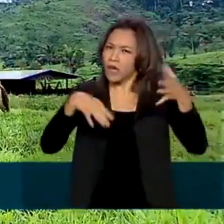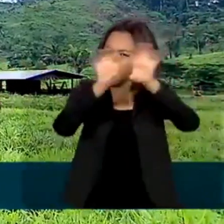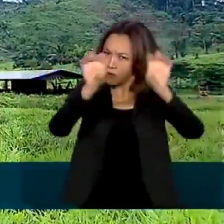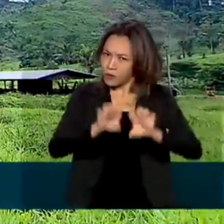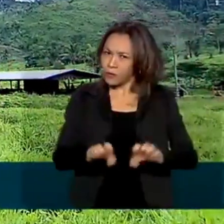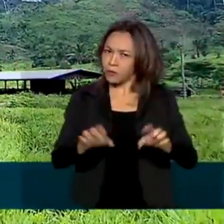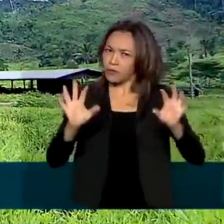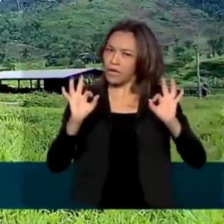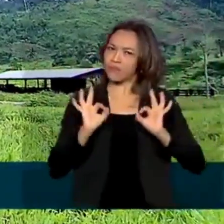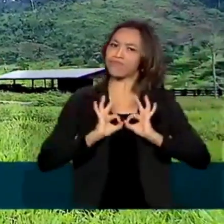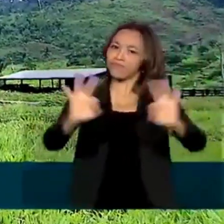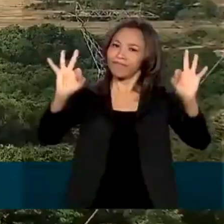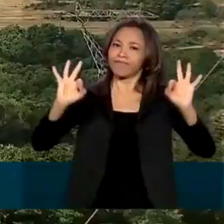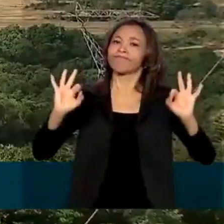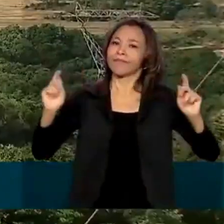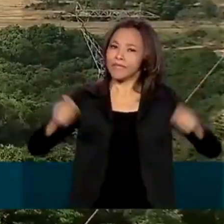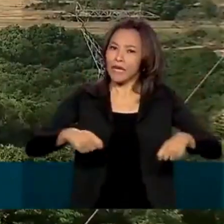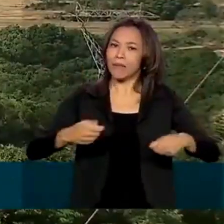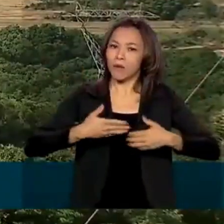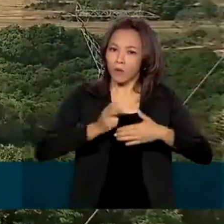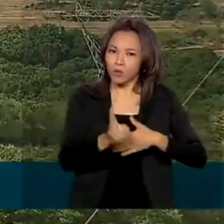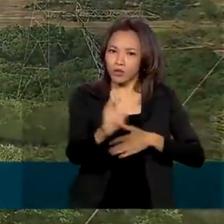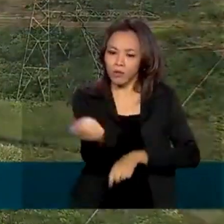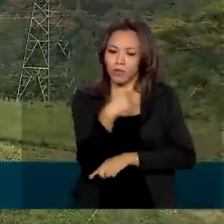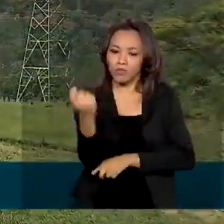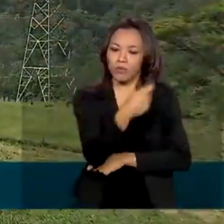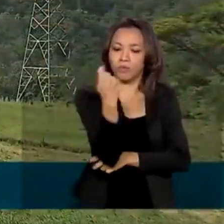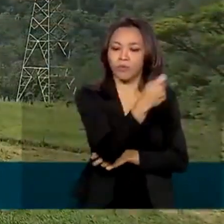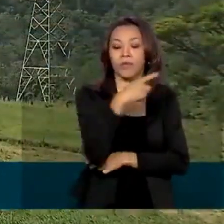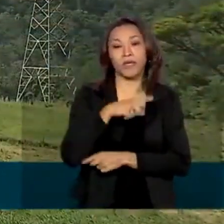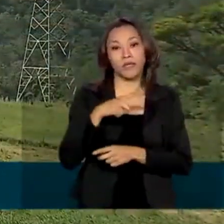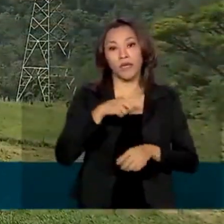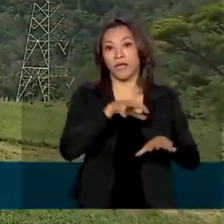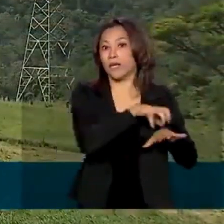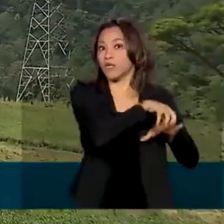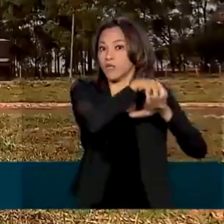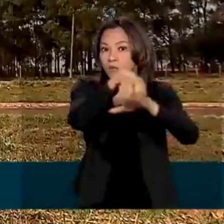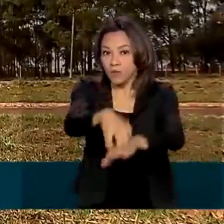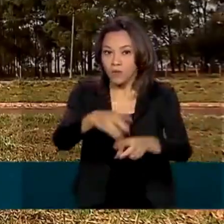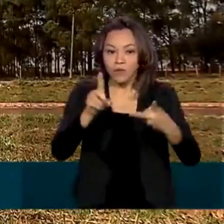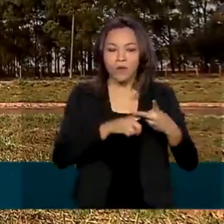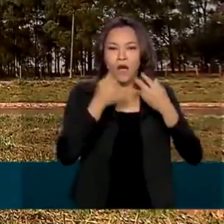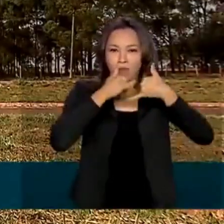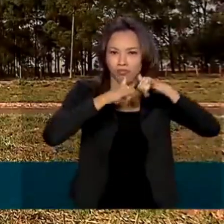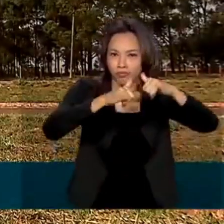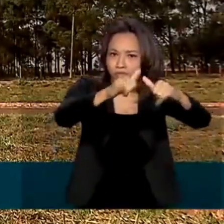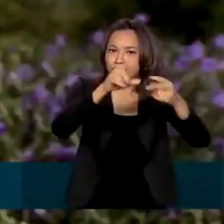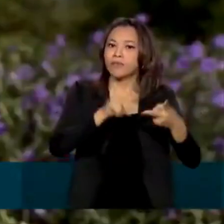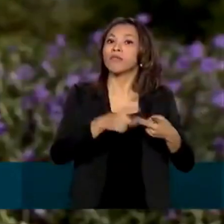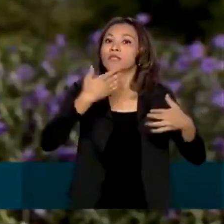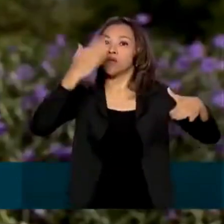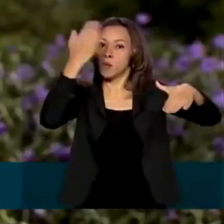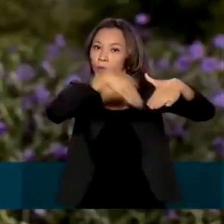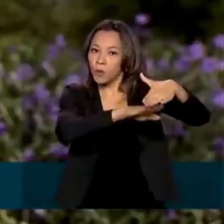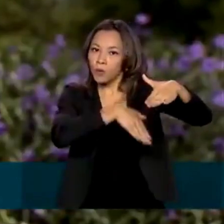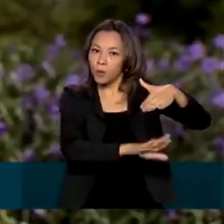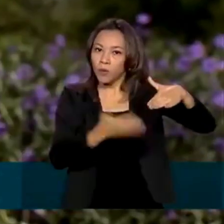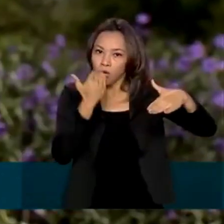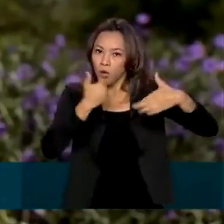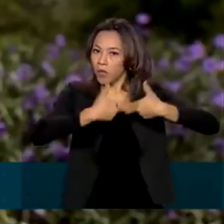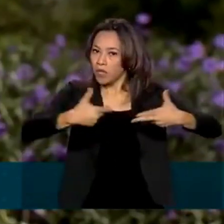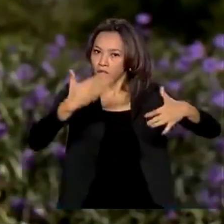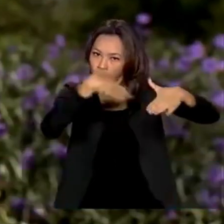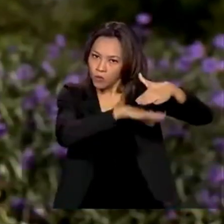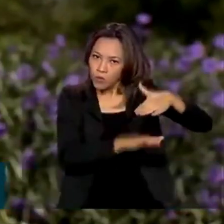uso da irrigação imediatamente. São áreas que contam com transporte, energia e armazenamento. O Ministério do